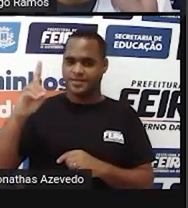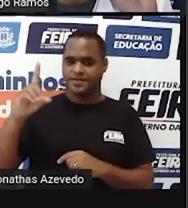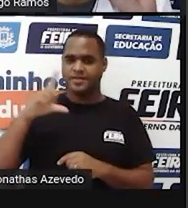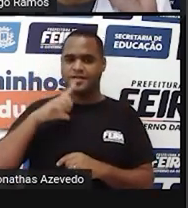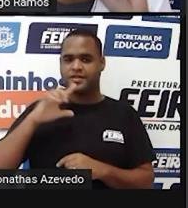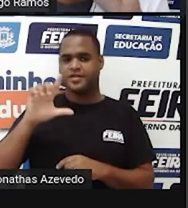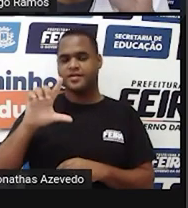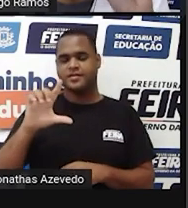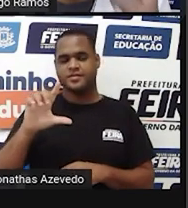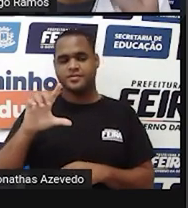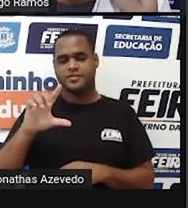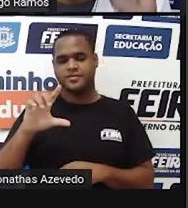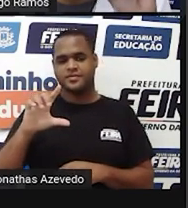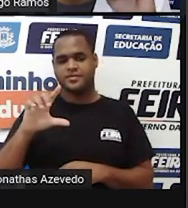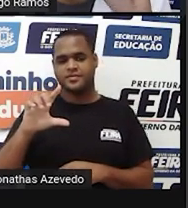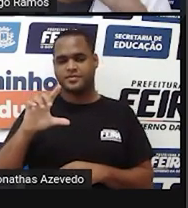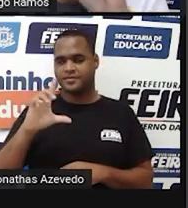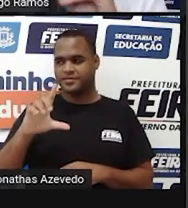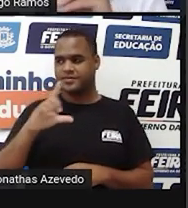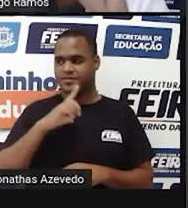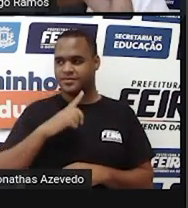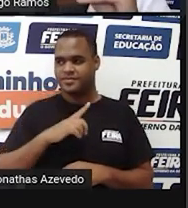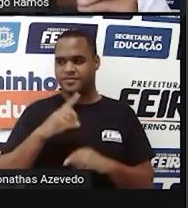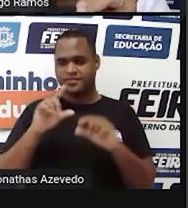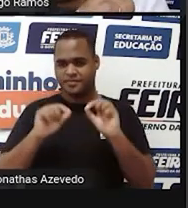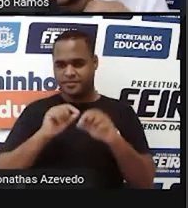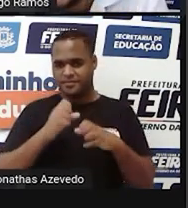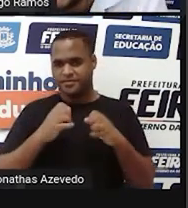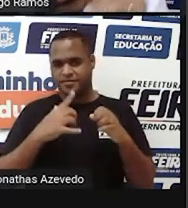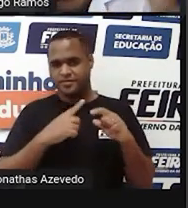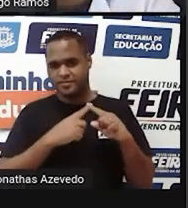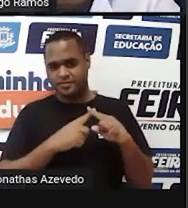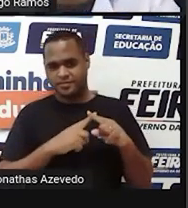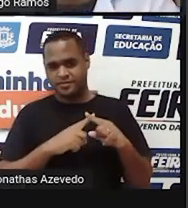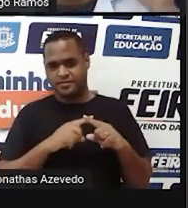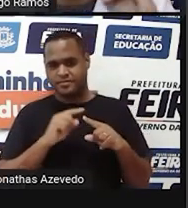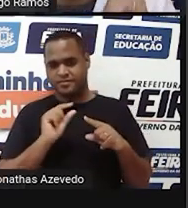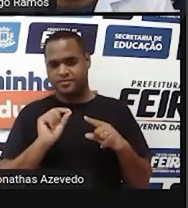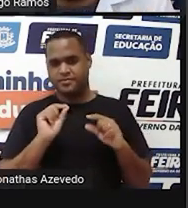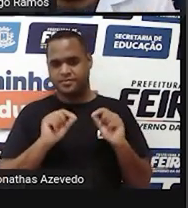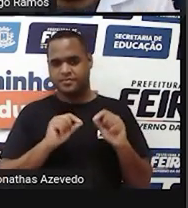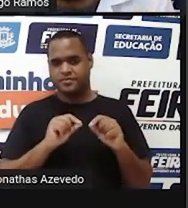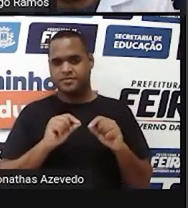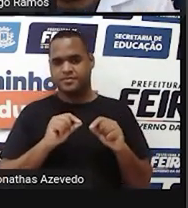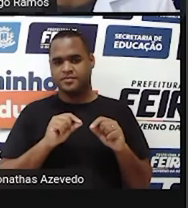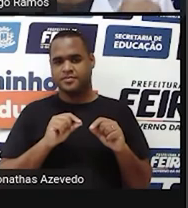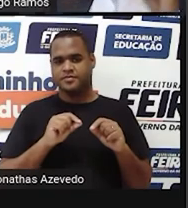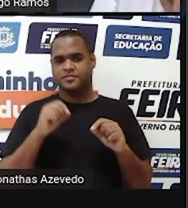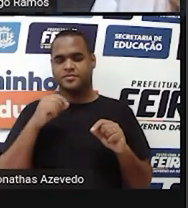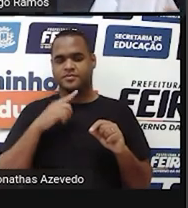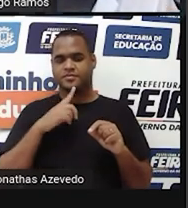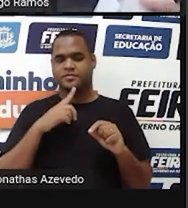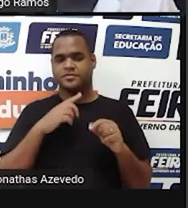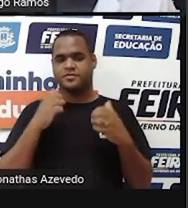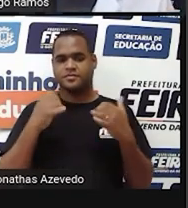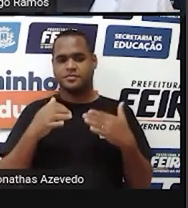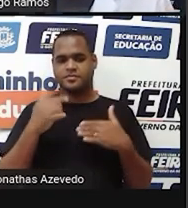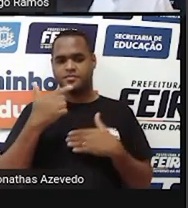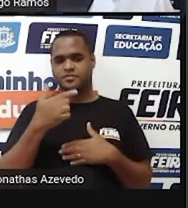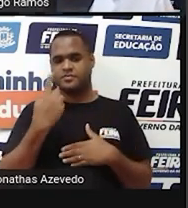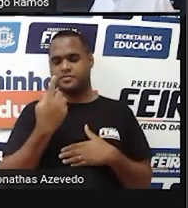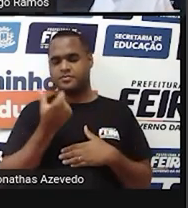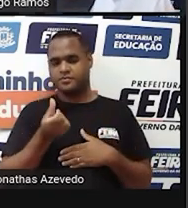é L. Se multiplicar as três, que é a forma de calcular o volume do cubo, vai ter que dar